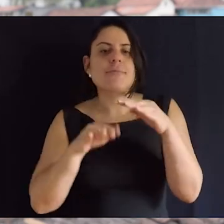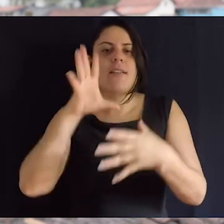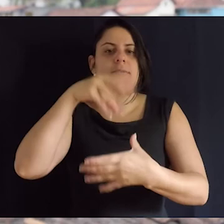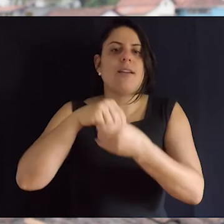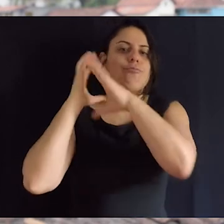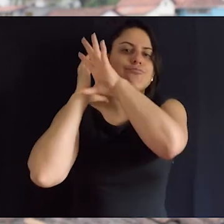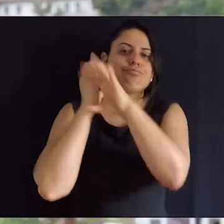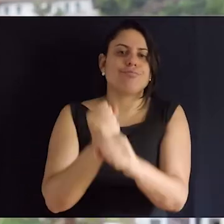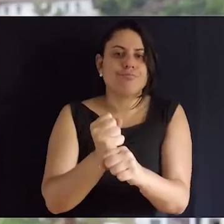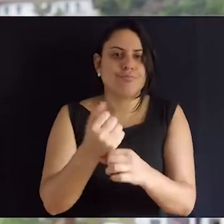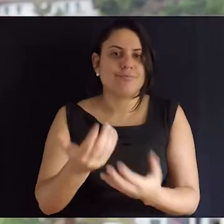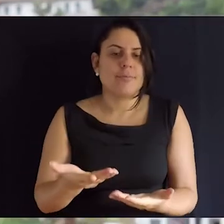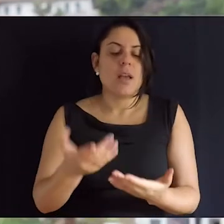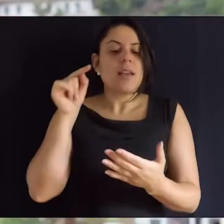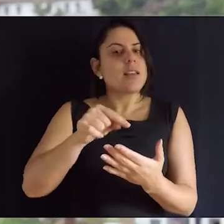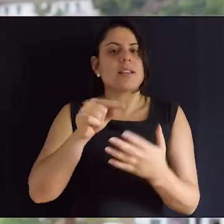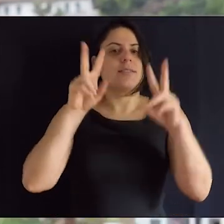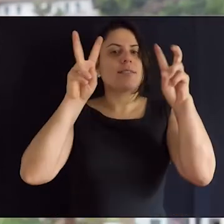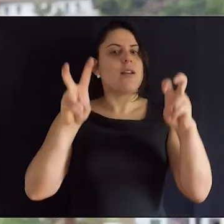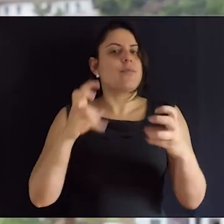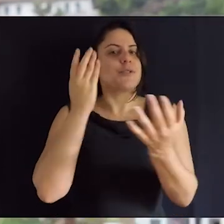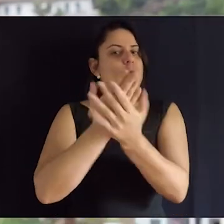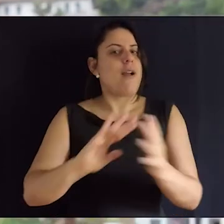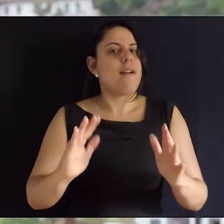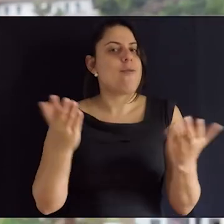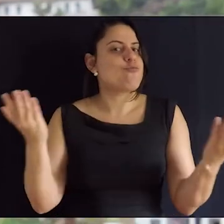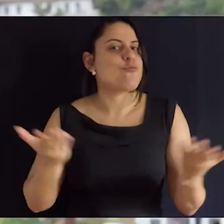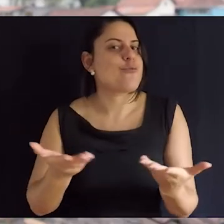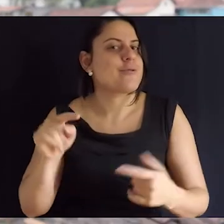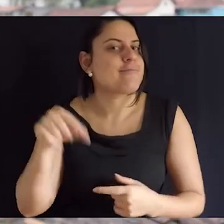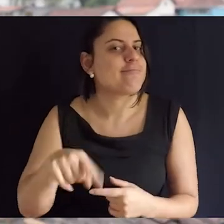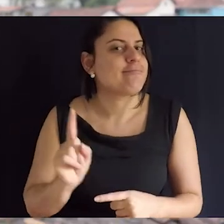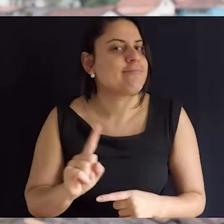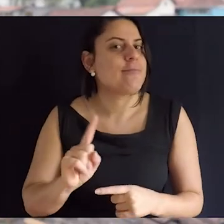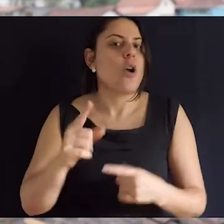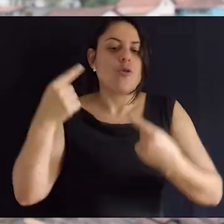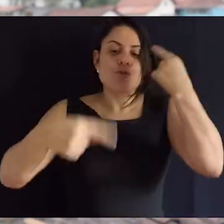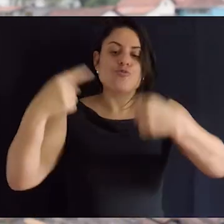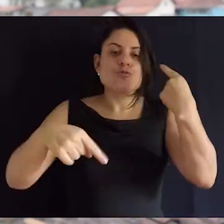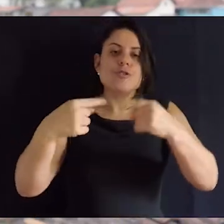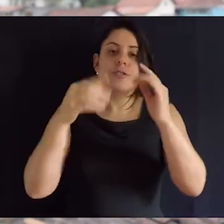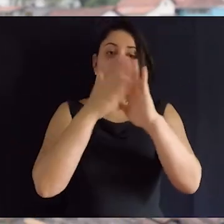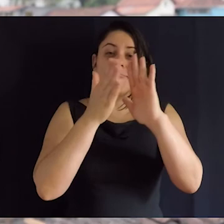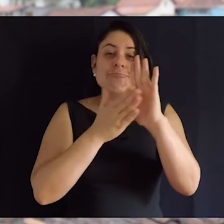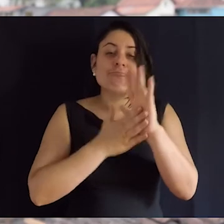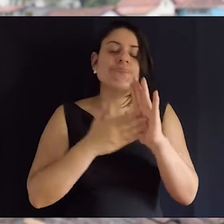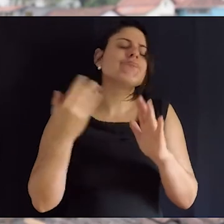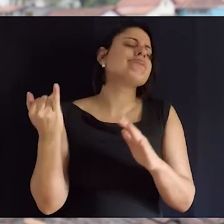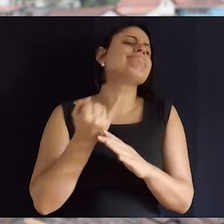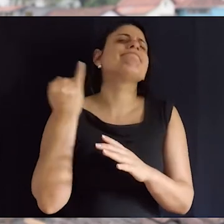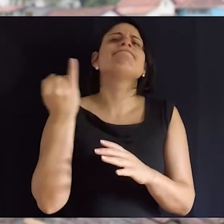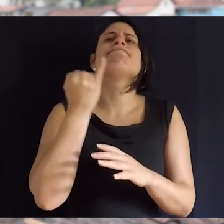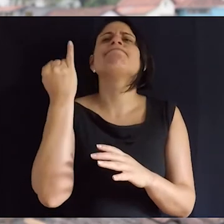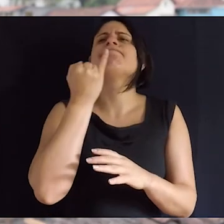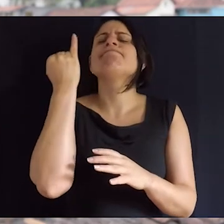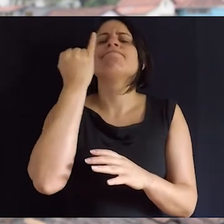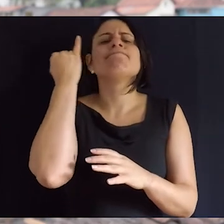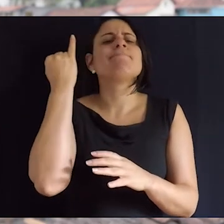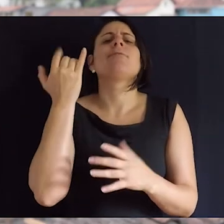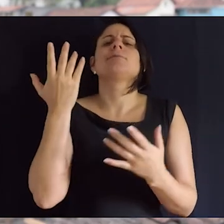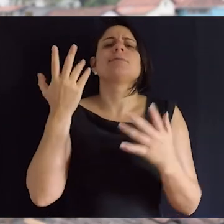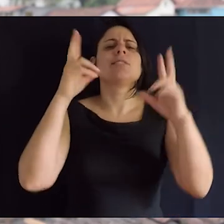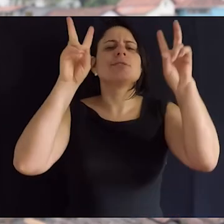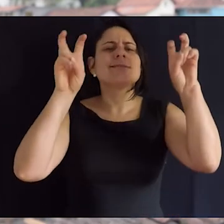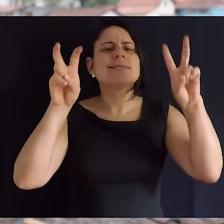durante a história. Essas questões não se encerram aqui. Os debates sobre políticas públicas são extremamente